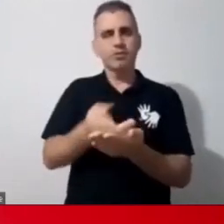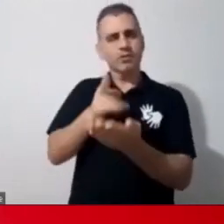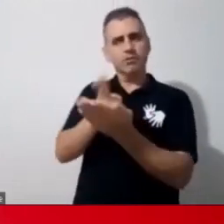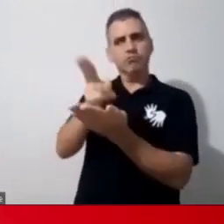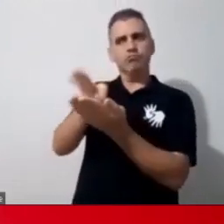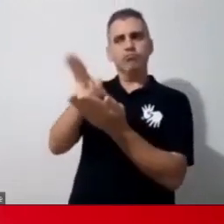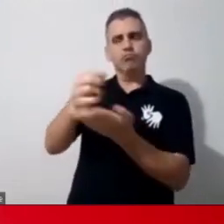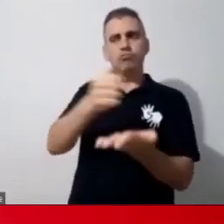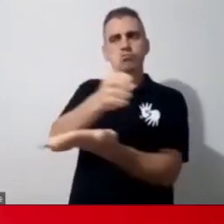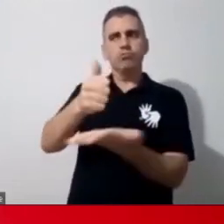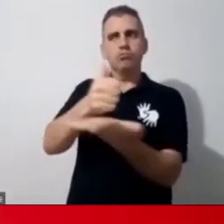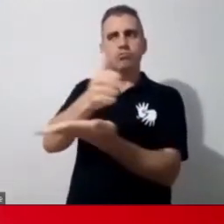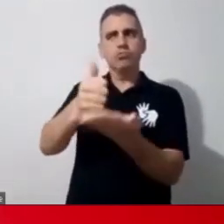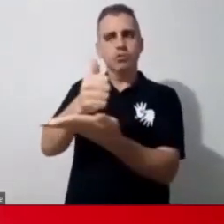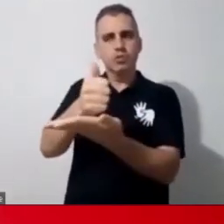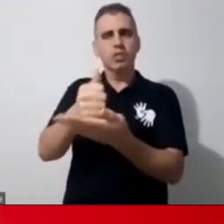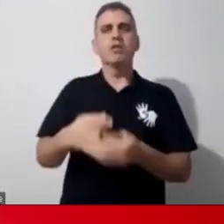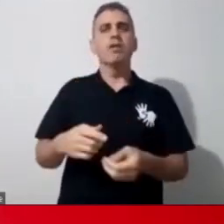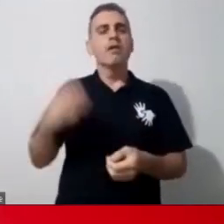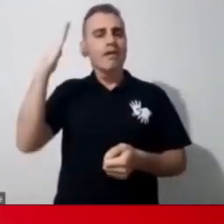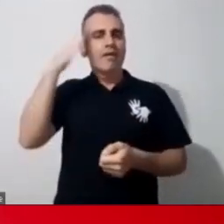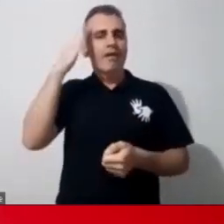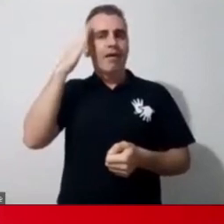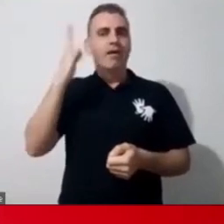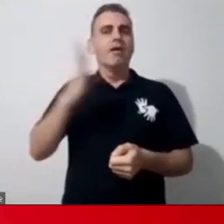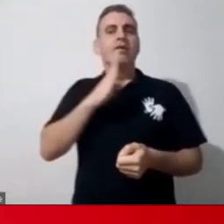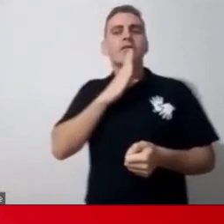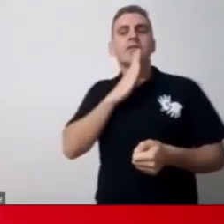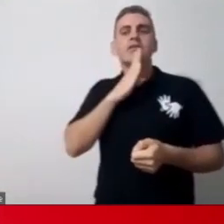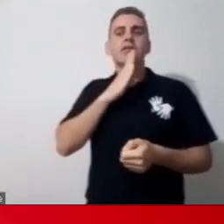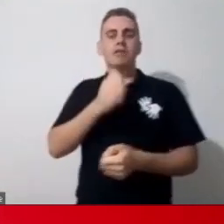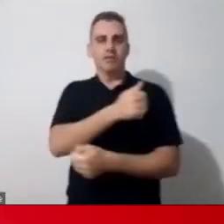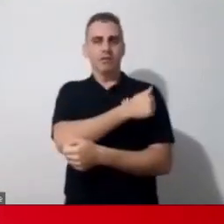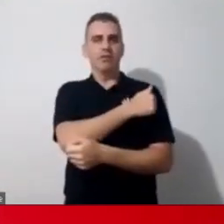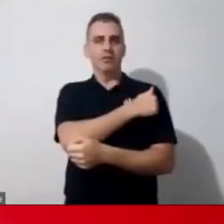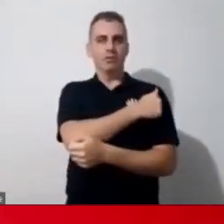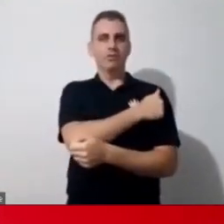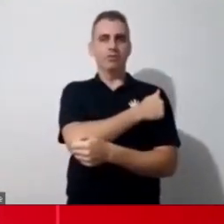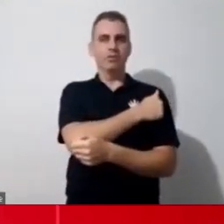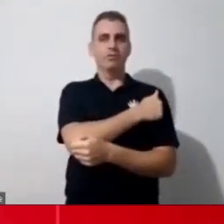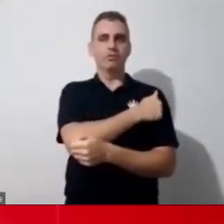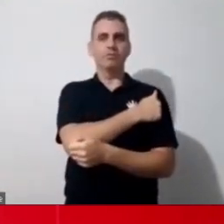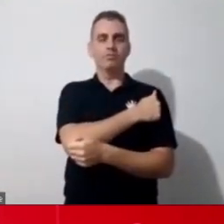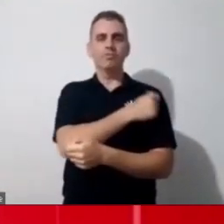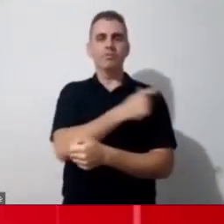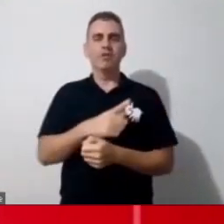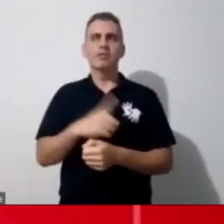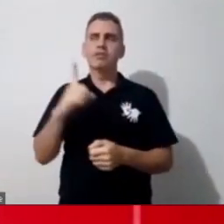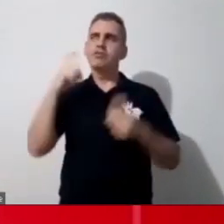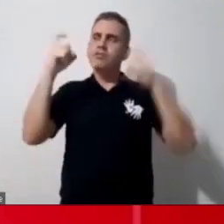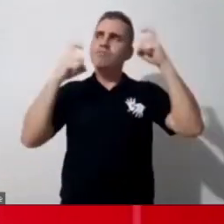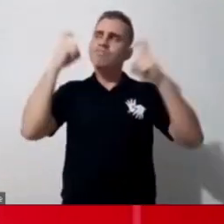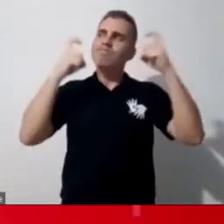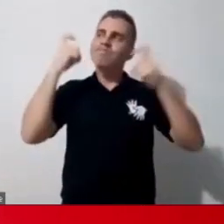eu tenho que ter. Eu tenho que saber, eu tenho que conhecer o meu aluno. Então, assim, isso também, às vezes, é um pouco preocupante, porque, às vezes,